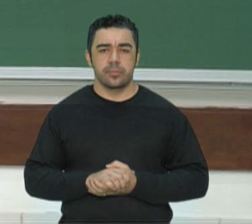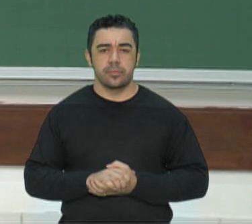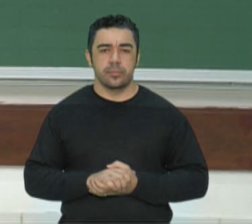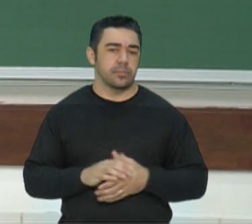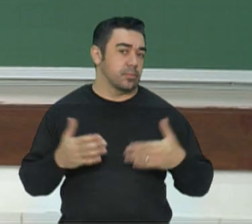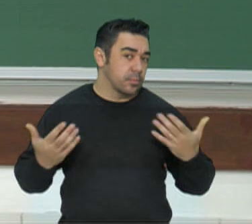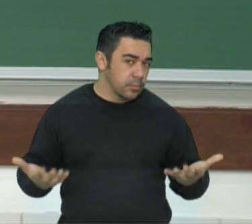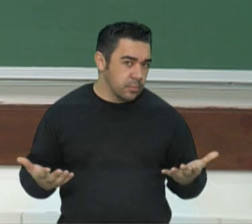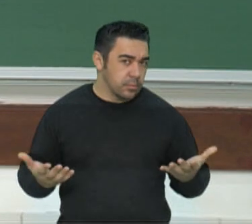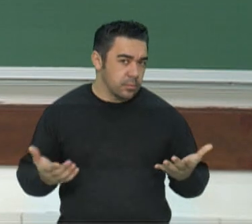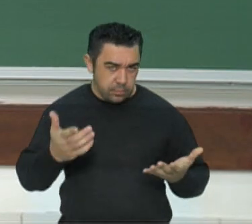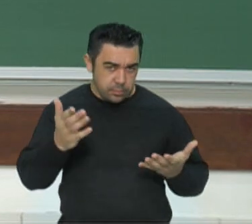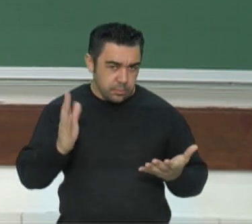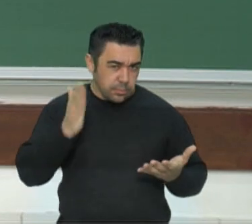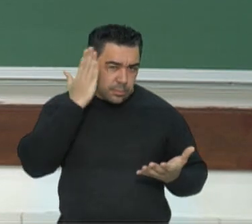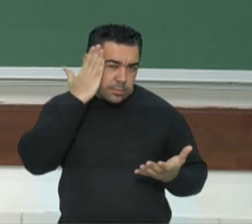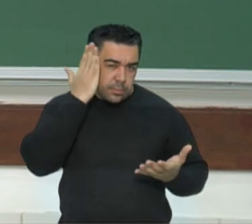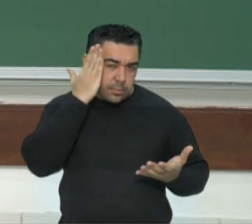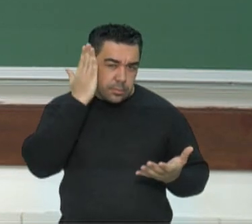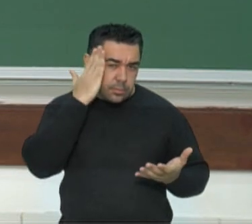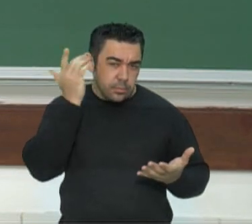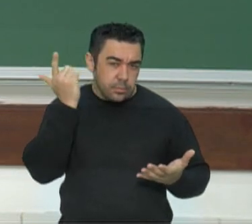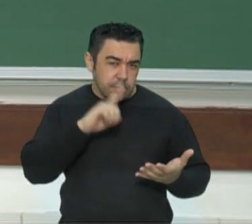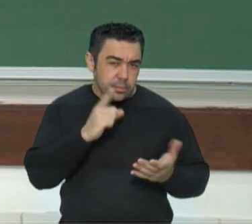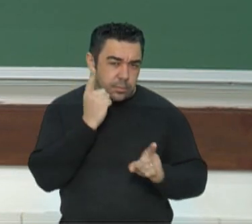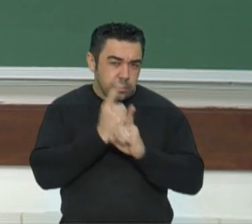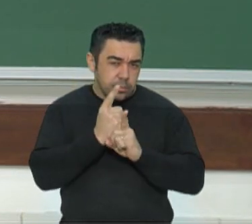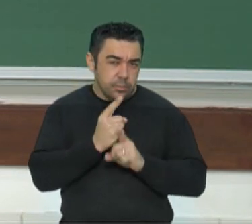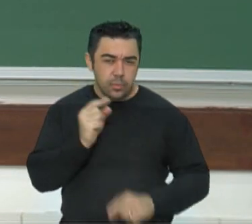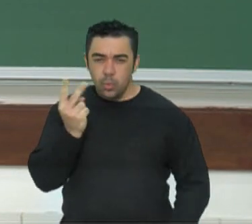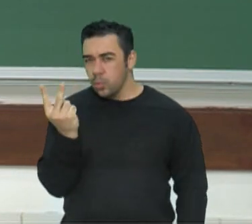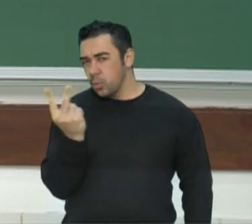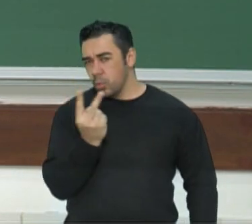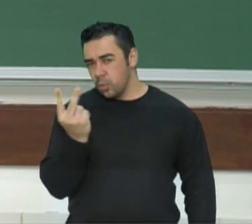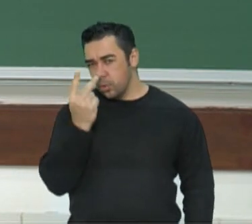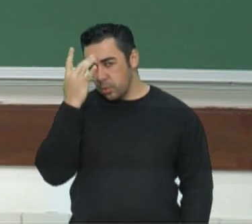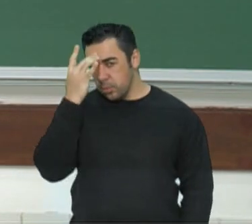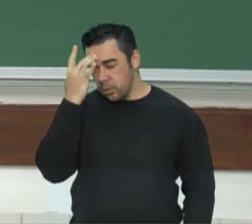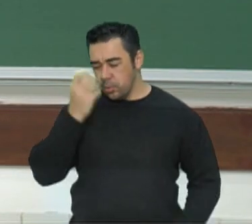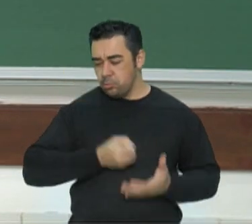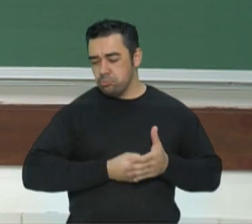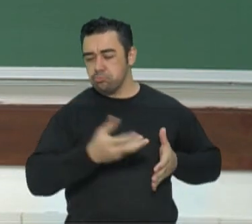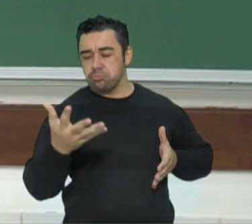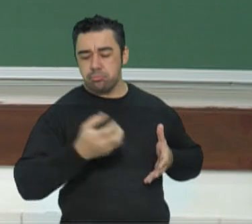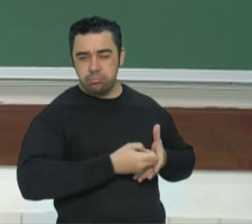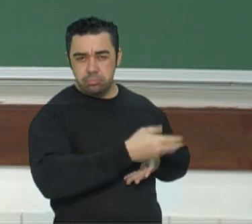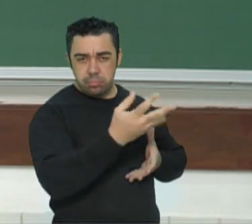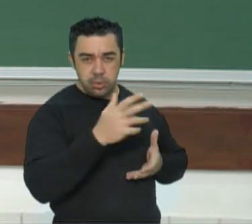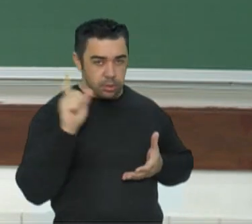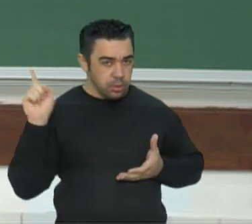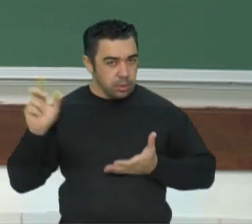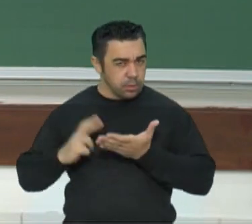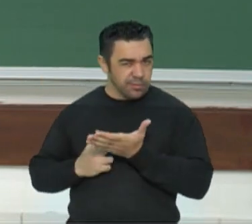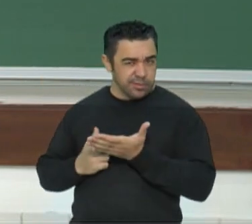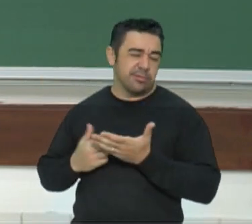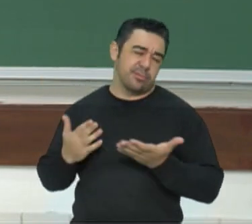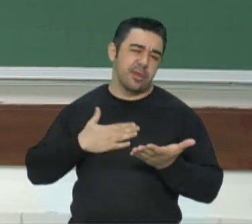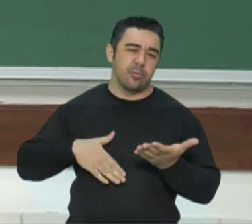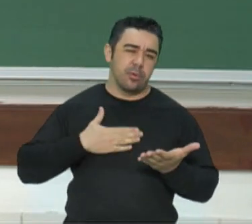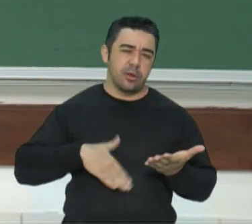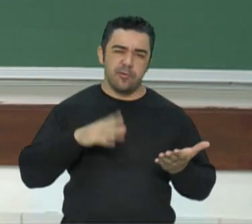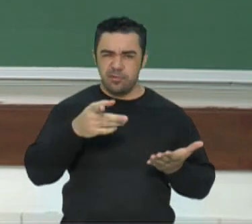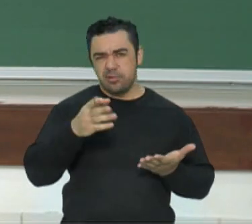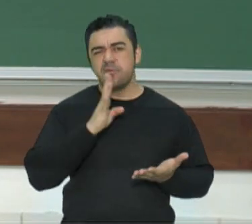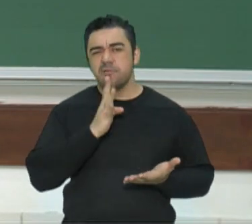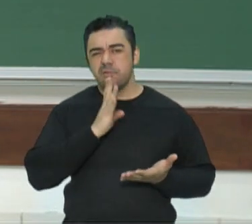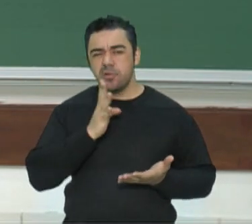E aí, bebê? Conseguiu identificar quem são os dois personagens na capa da revista? Bem tranquilos, você já